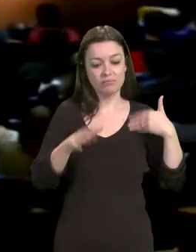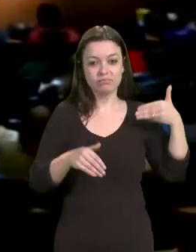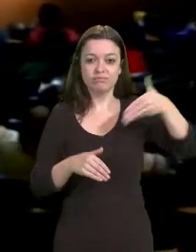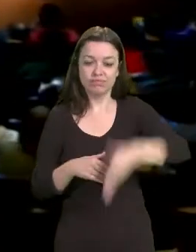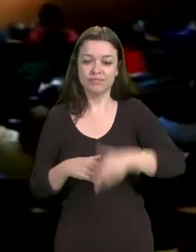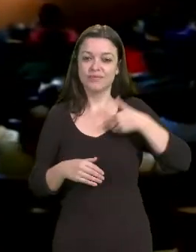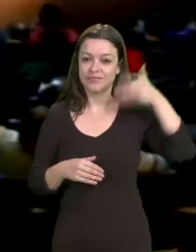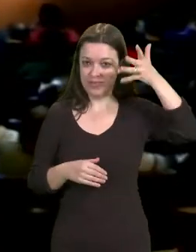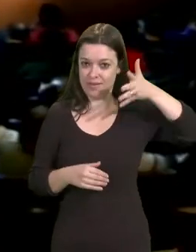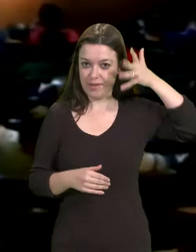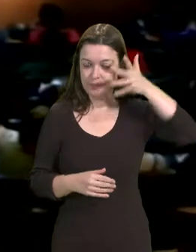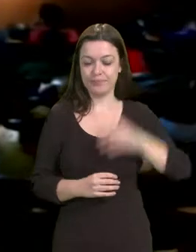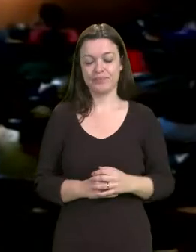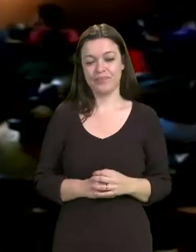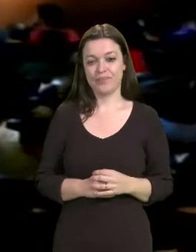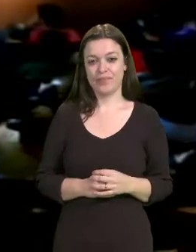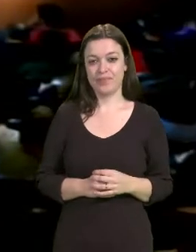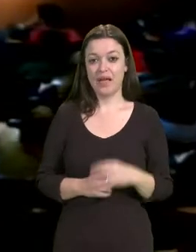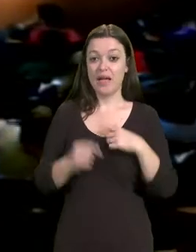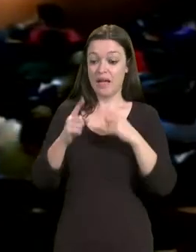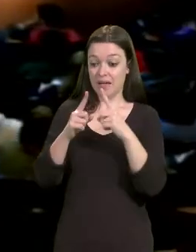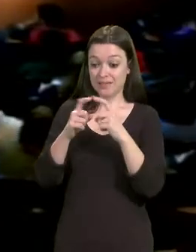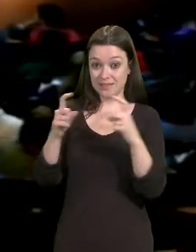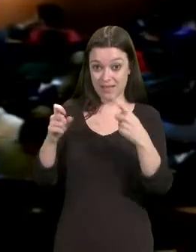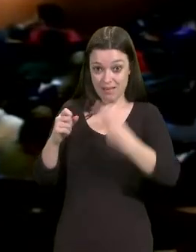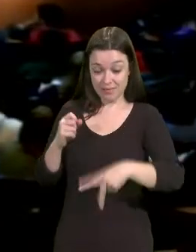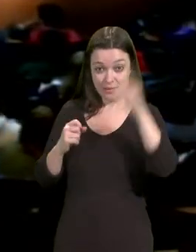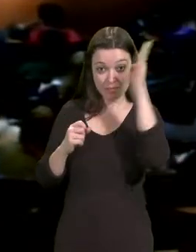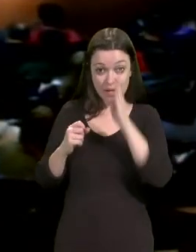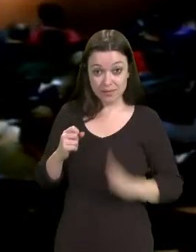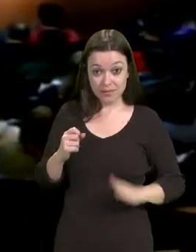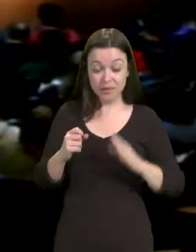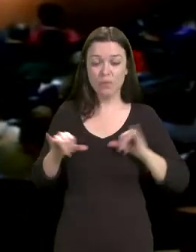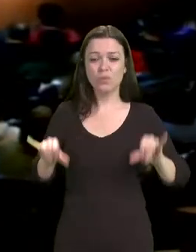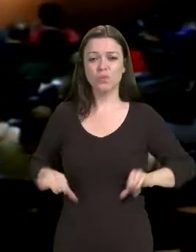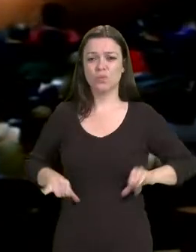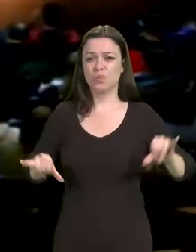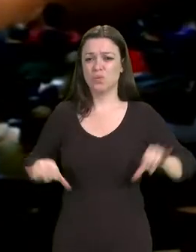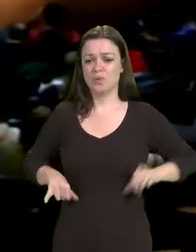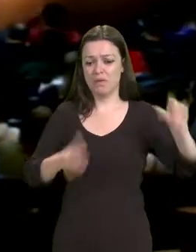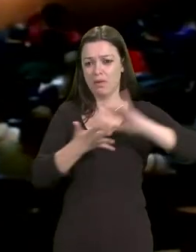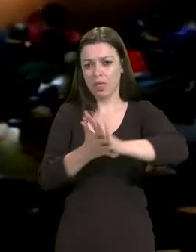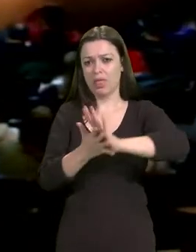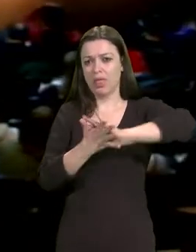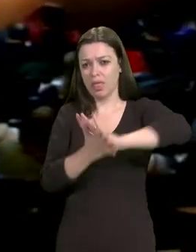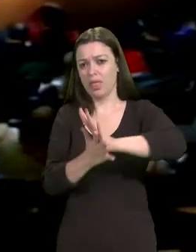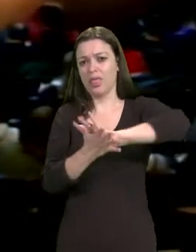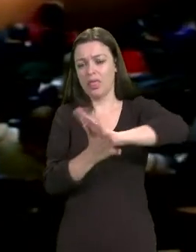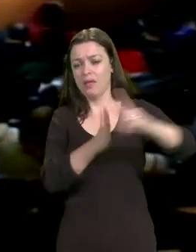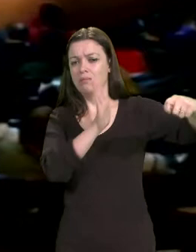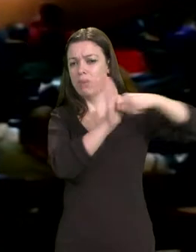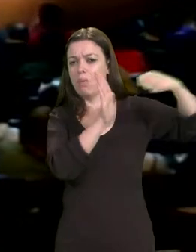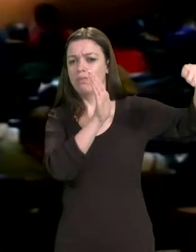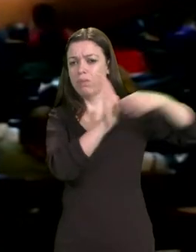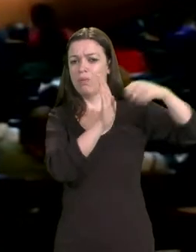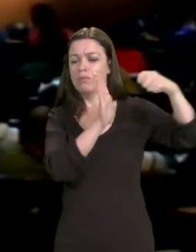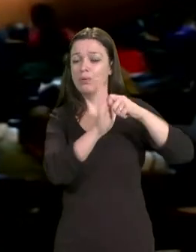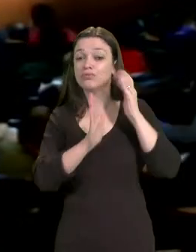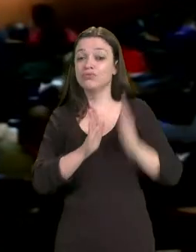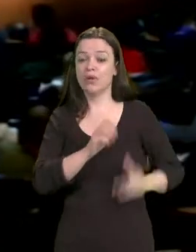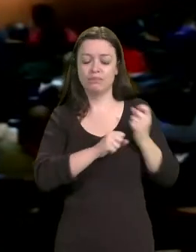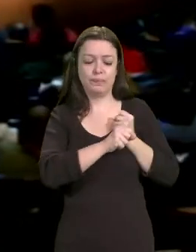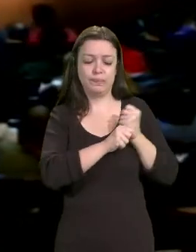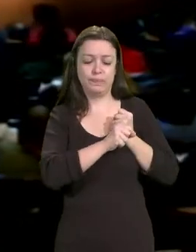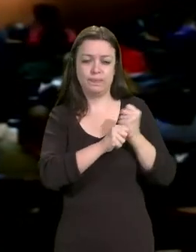A ciência brasileira vem sofrendo desmontes há muitos anos. Contudo, o